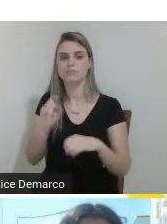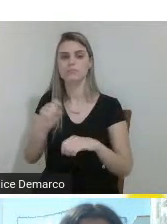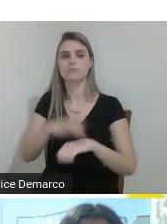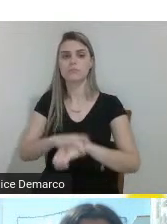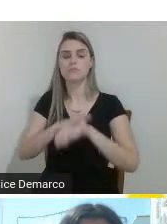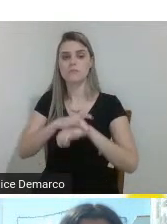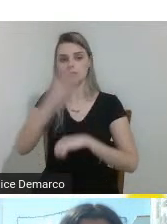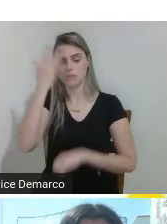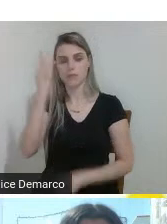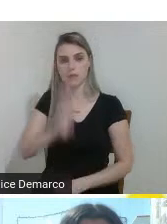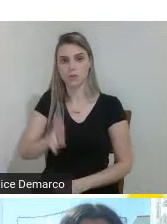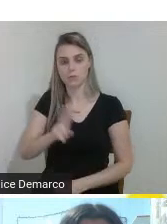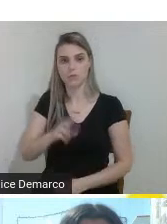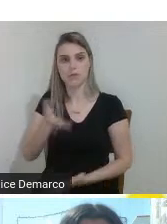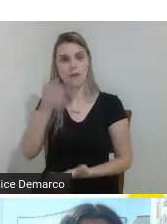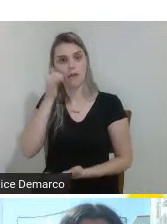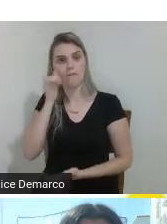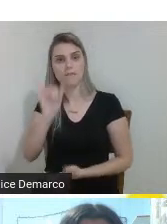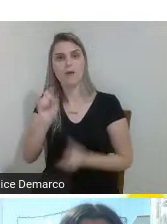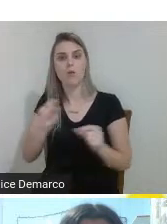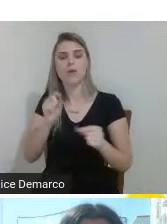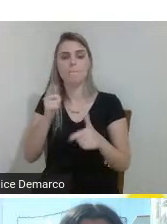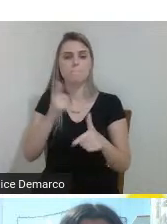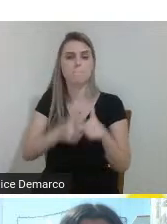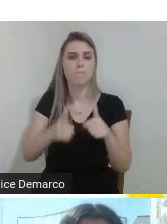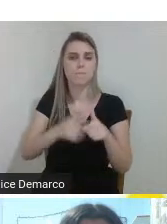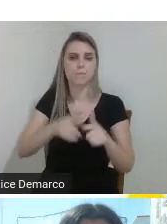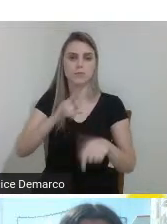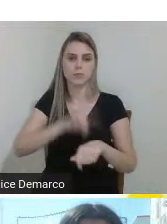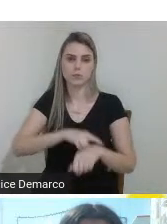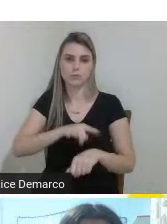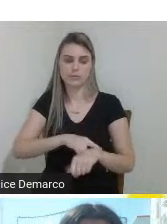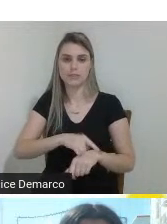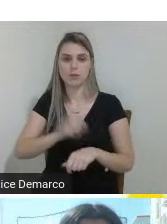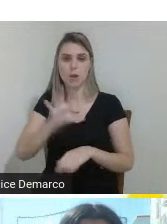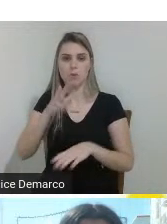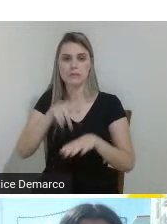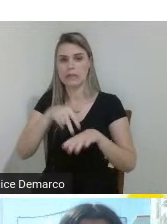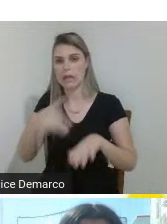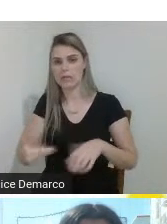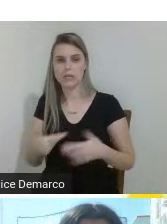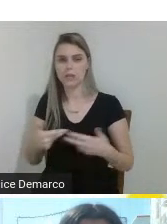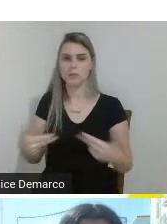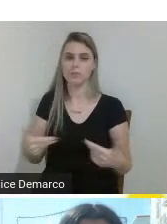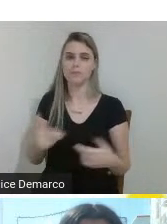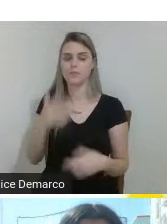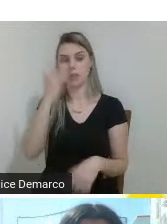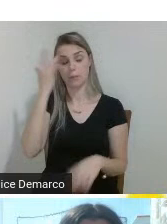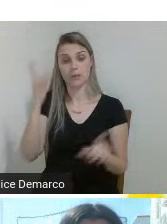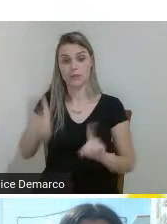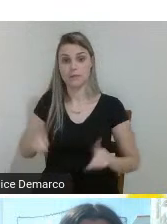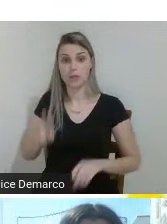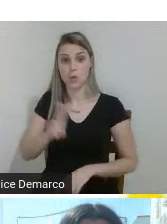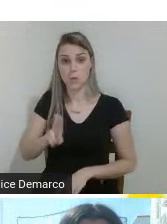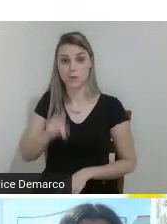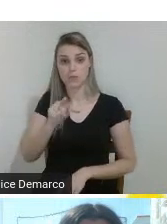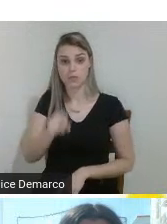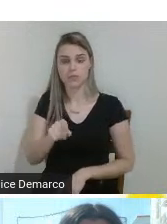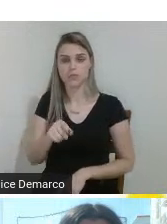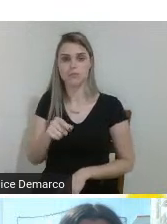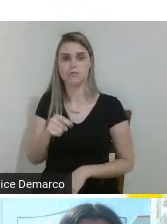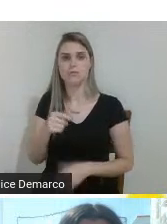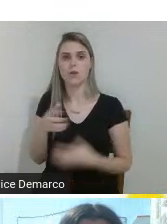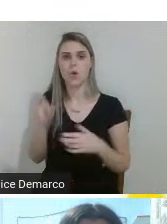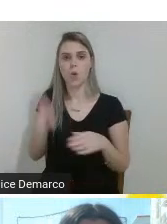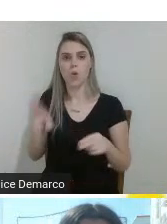a gente queria evitar acidentes no banheiro então quando a pessoa normalmente com deficiência utiliza ela normalmente a outra pessoa dá banho